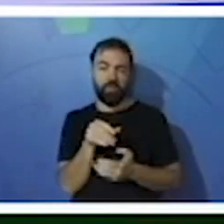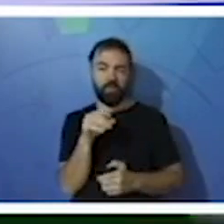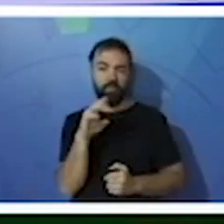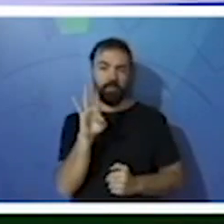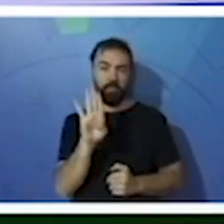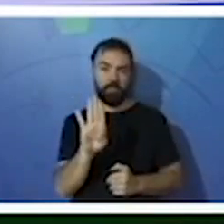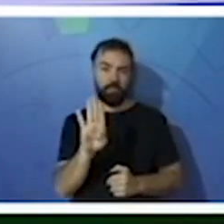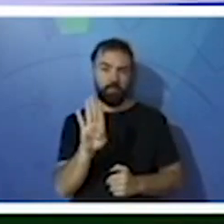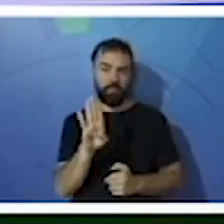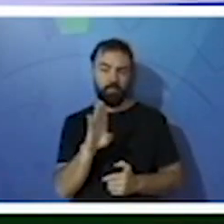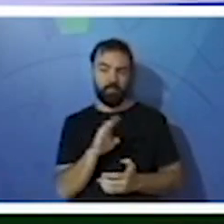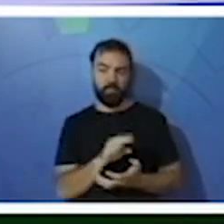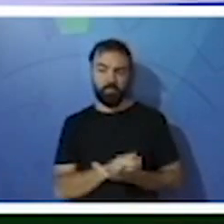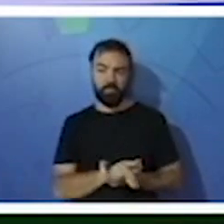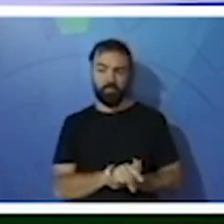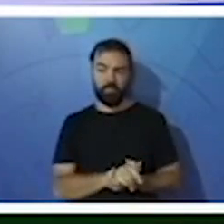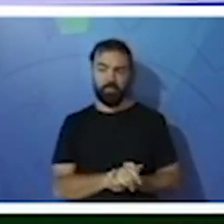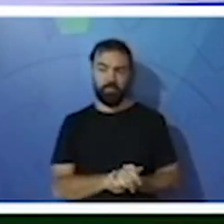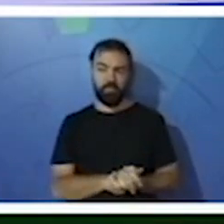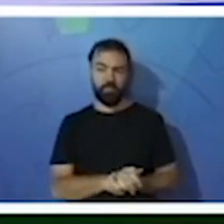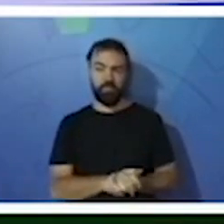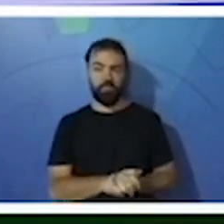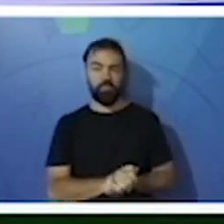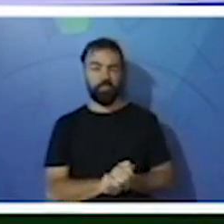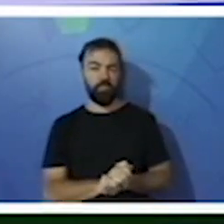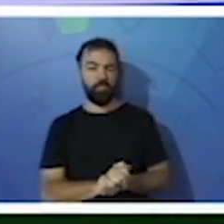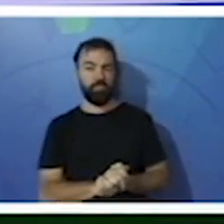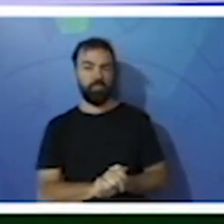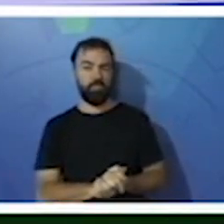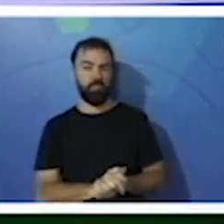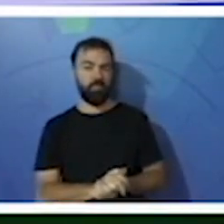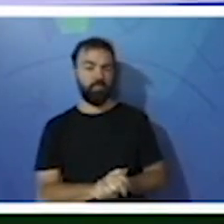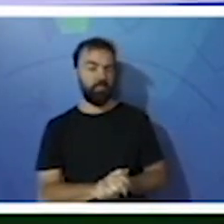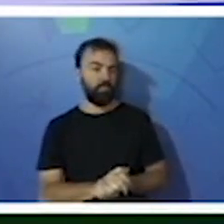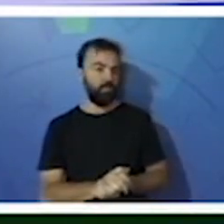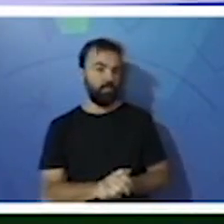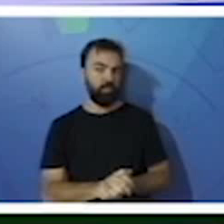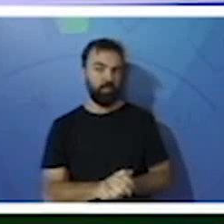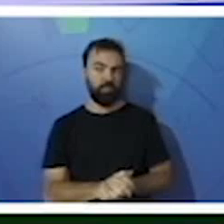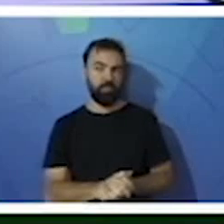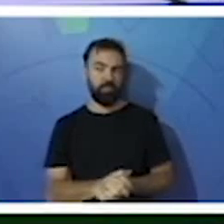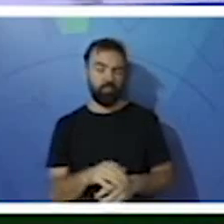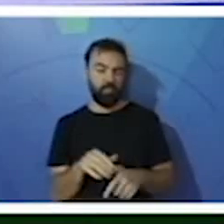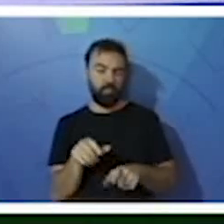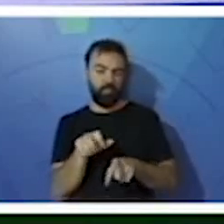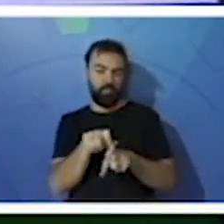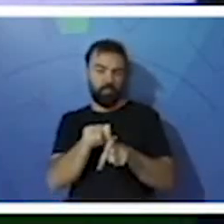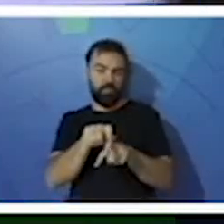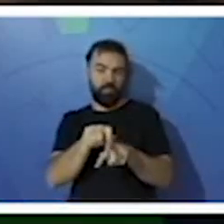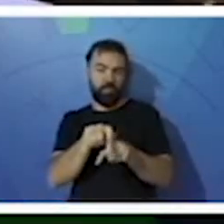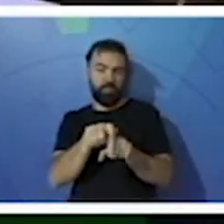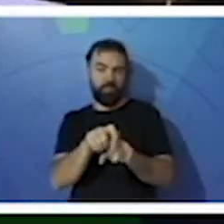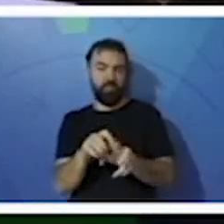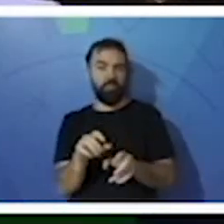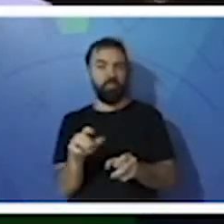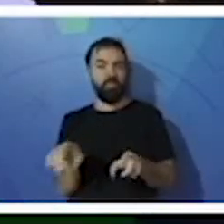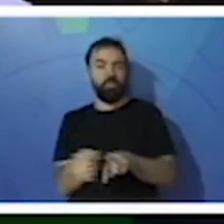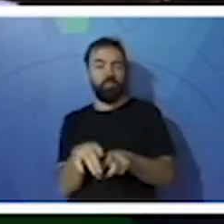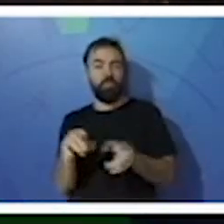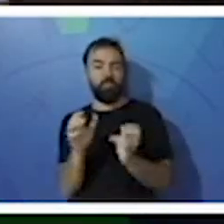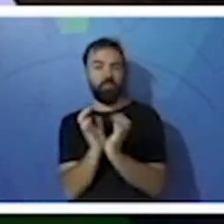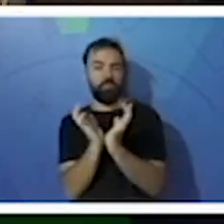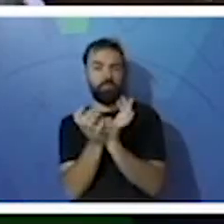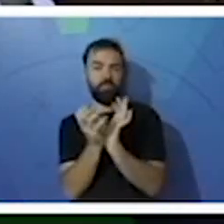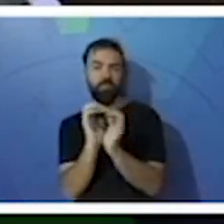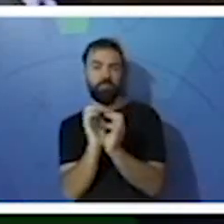é a letrinha B, que está falando de crustáceos, caramujos e algas. Letrinha